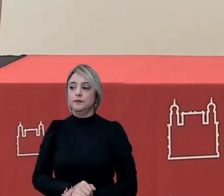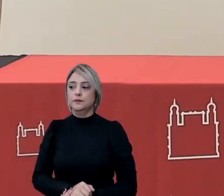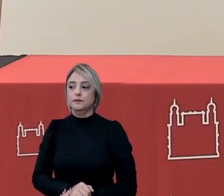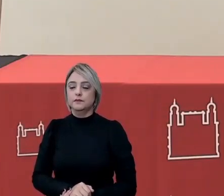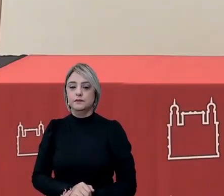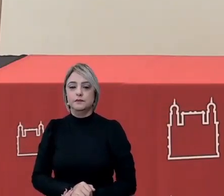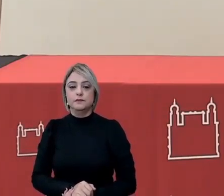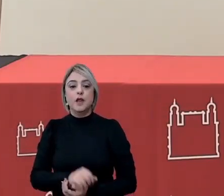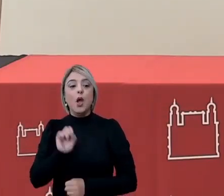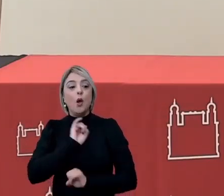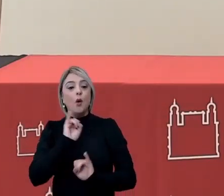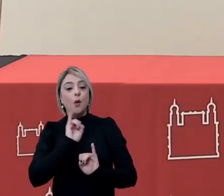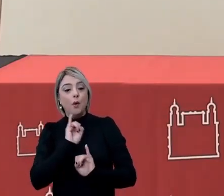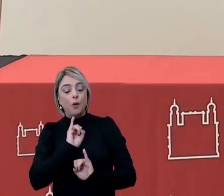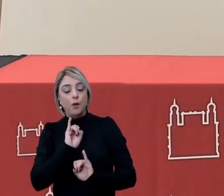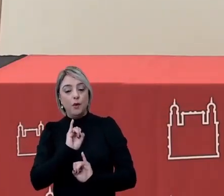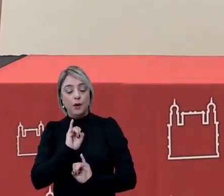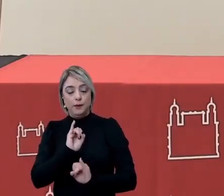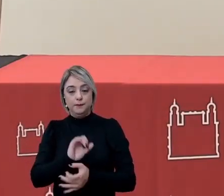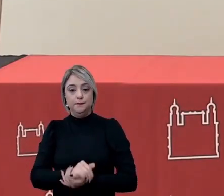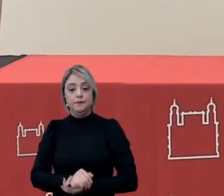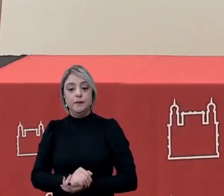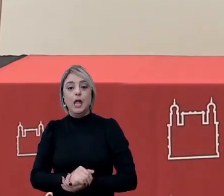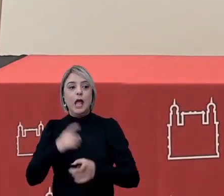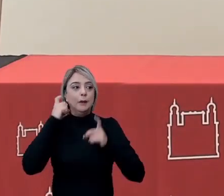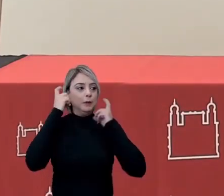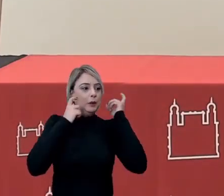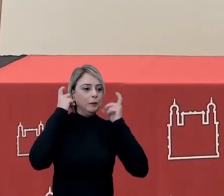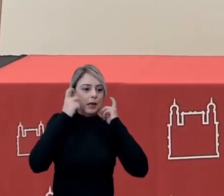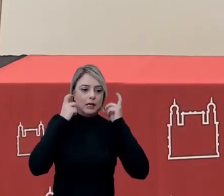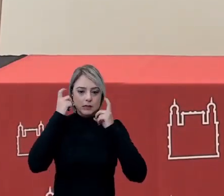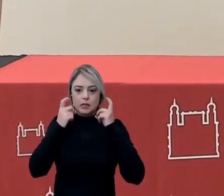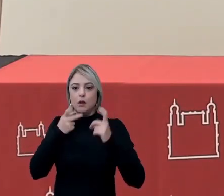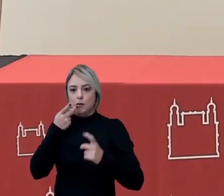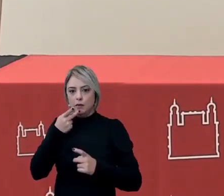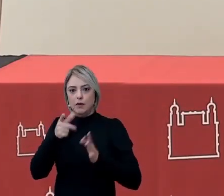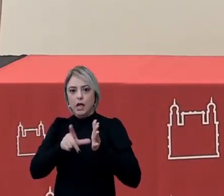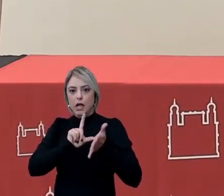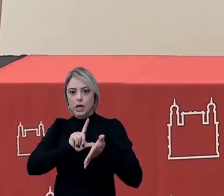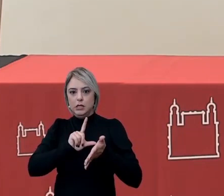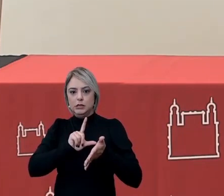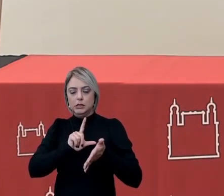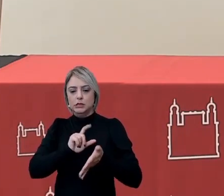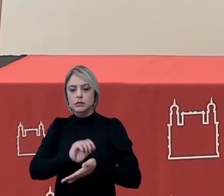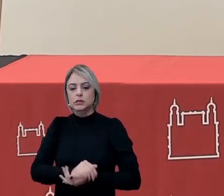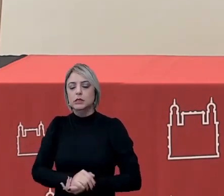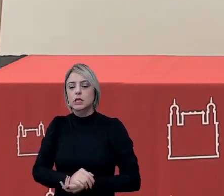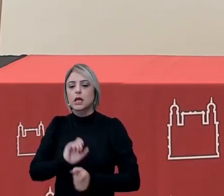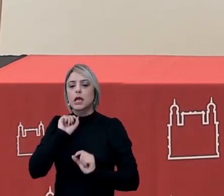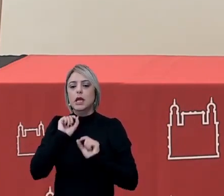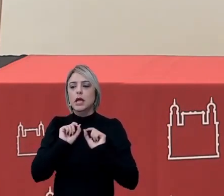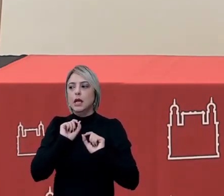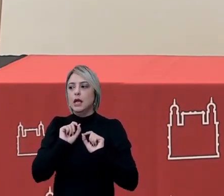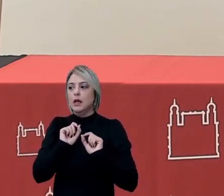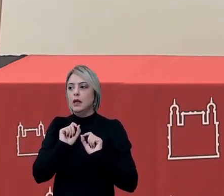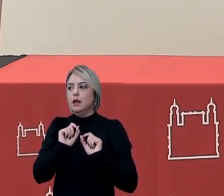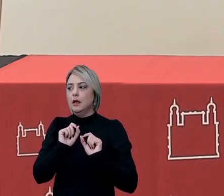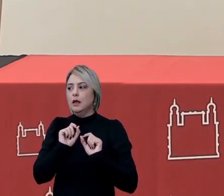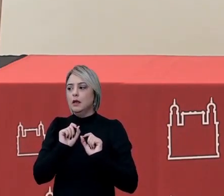Oi Landinei a preocupação como eu falei aqui anteriormente ela é